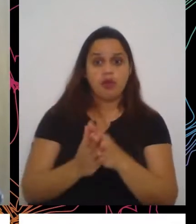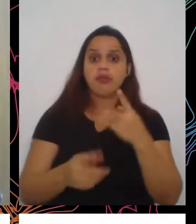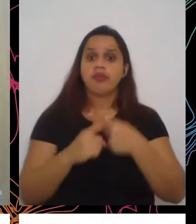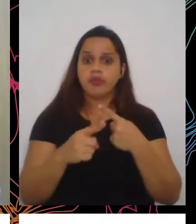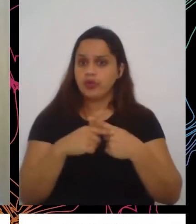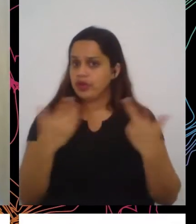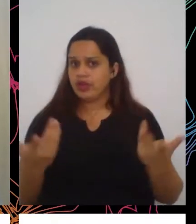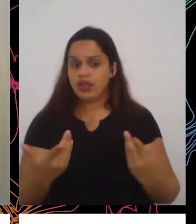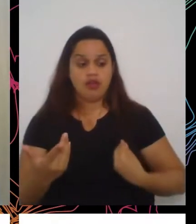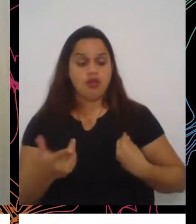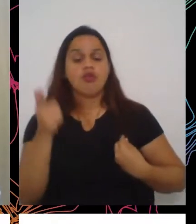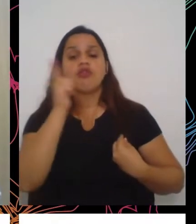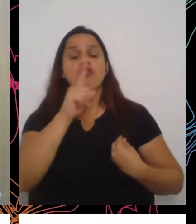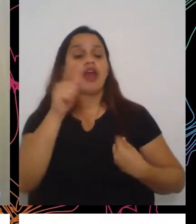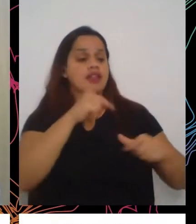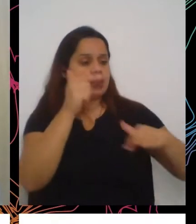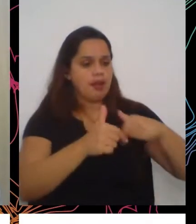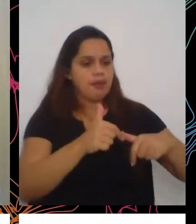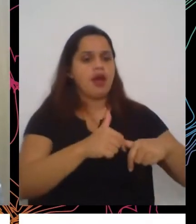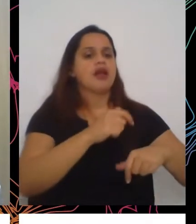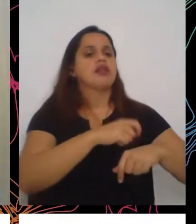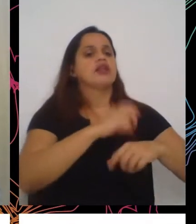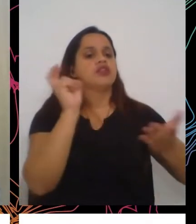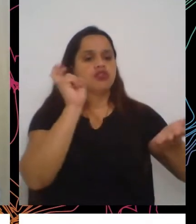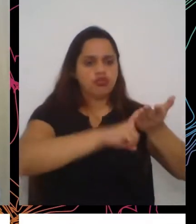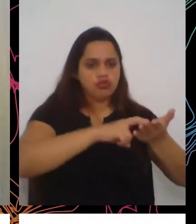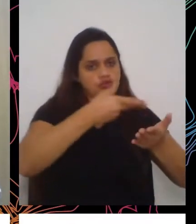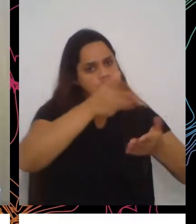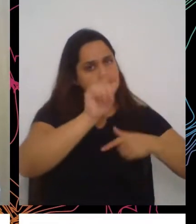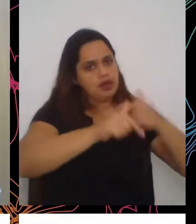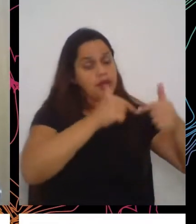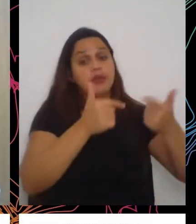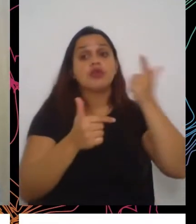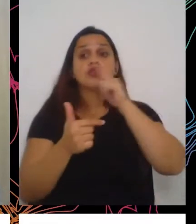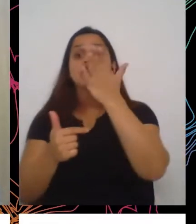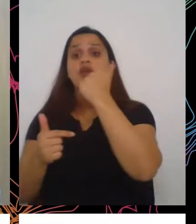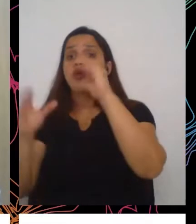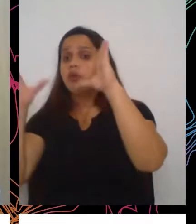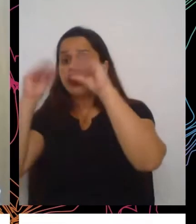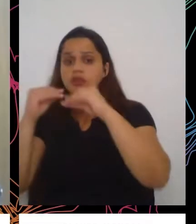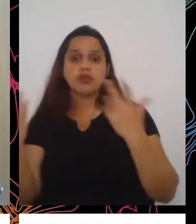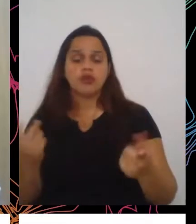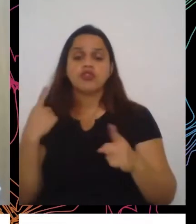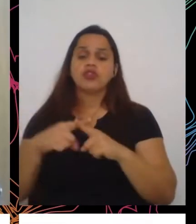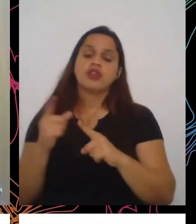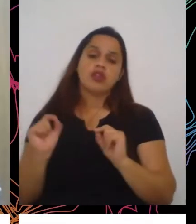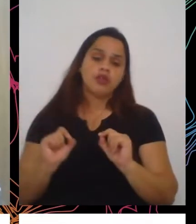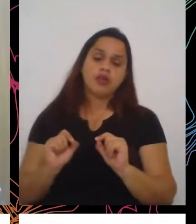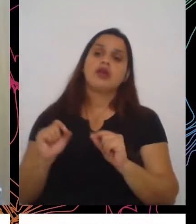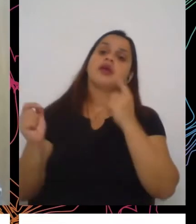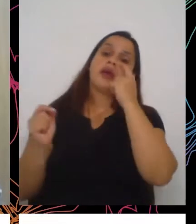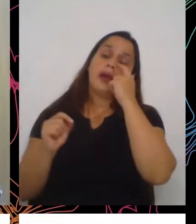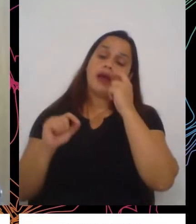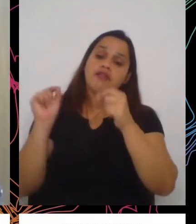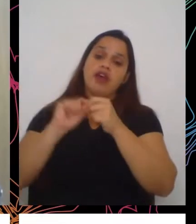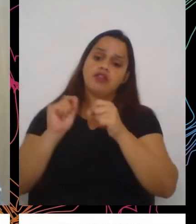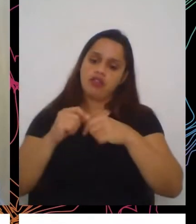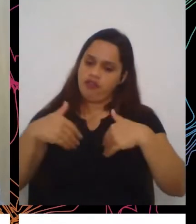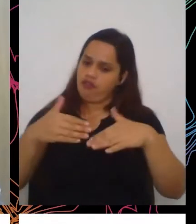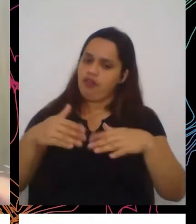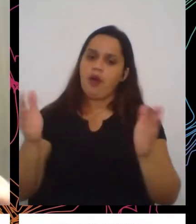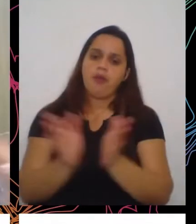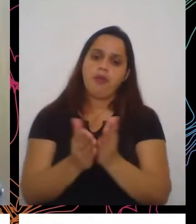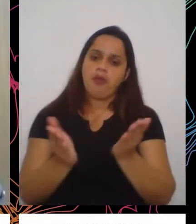noite, né, a partir do momento que a gente não garante proteção social, a gente empurra os mais pobres para as ruas para tentar sobreviver.